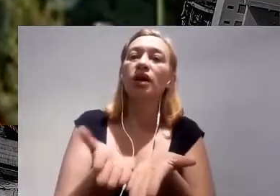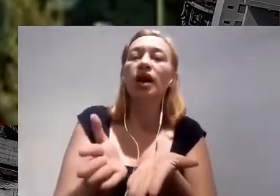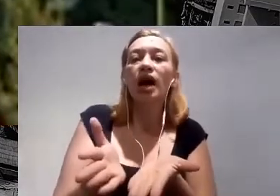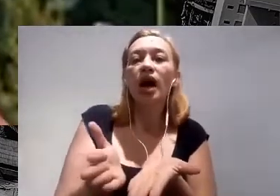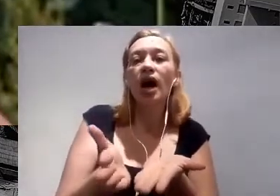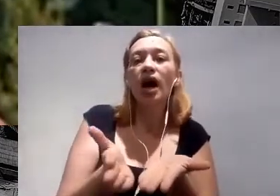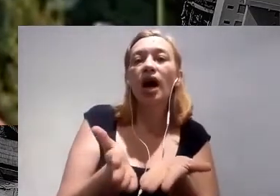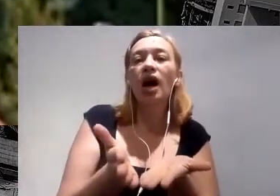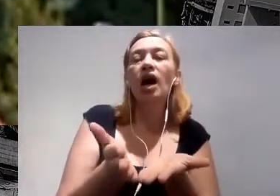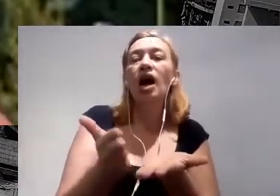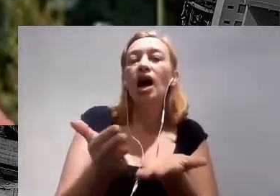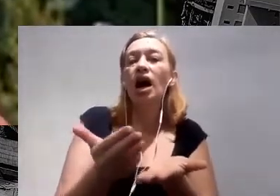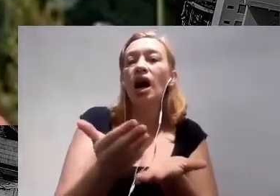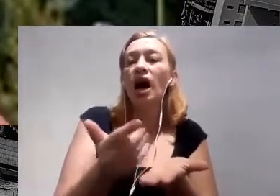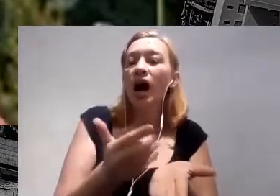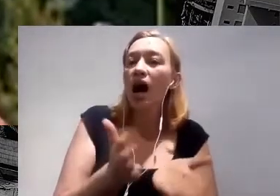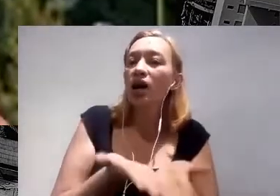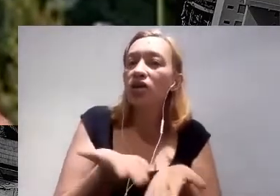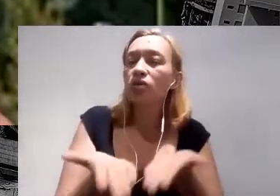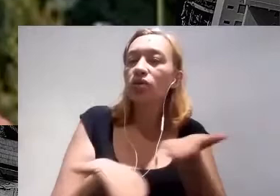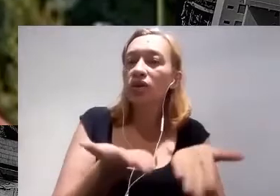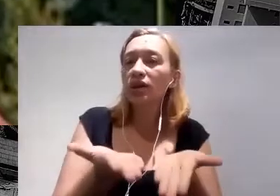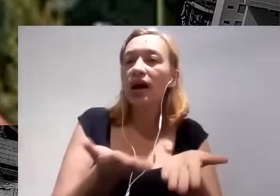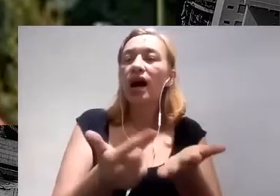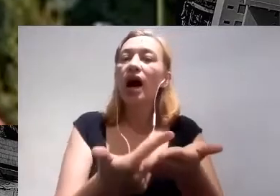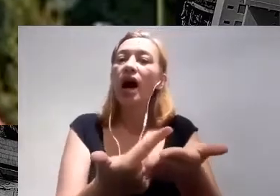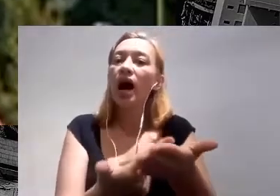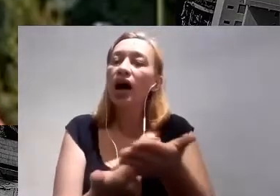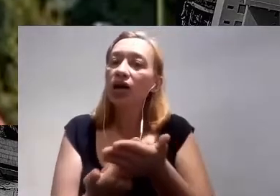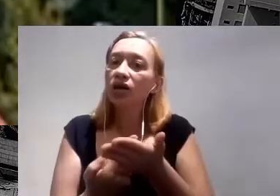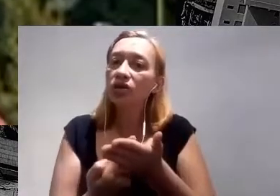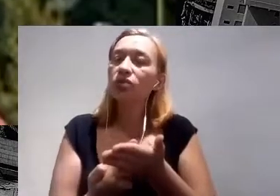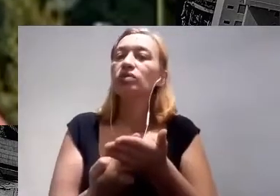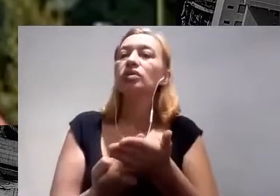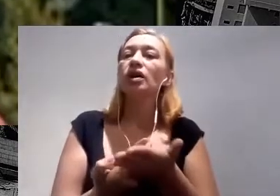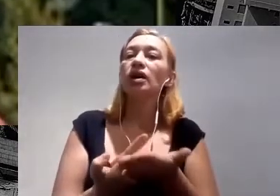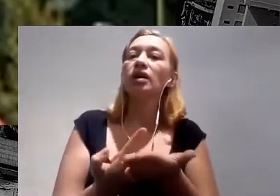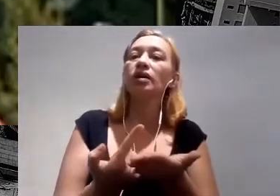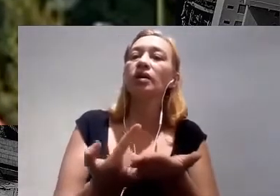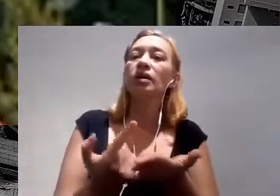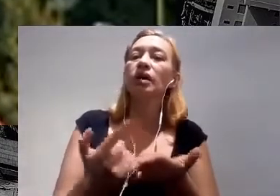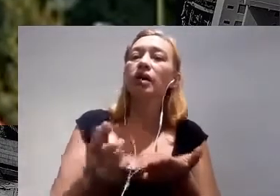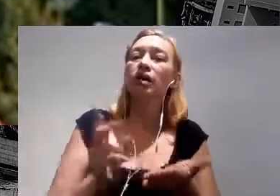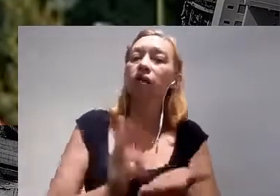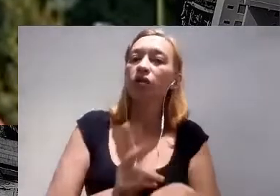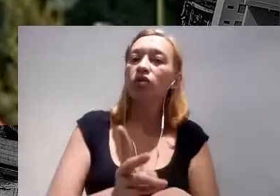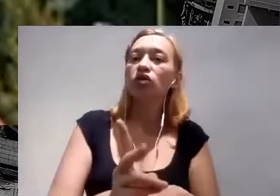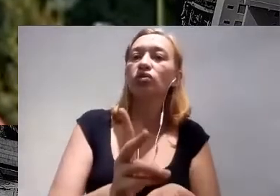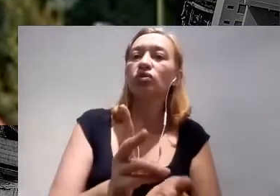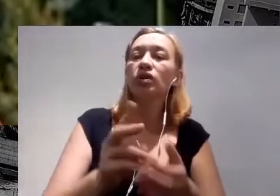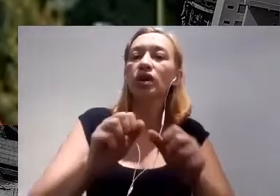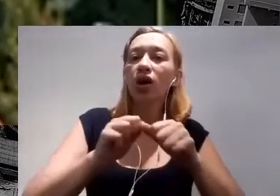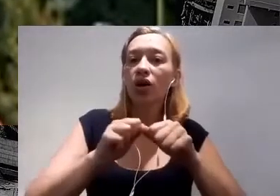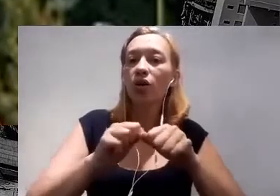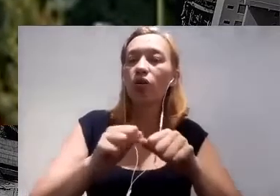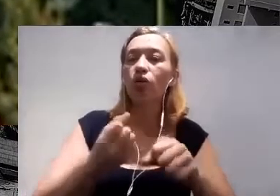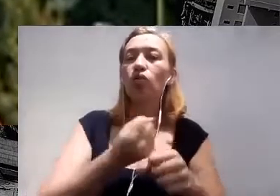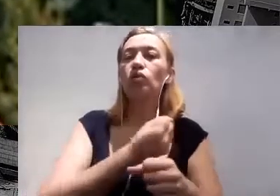ecológicos. Então, também contribui para a preservação e aumento da biodiversidade local.